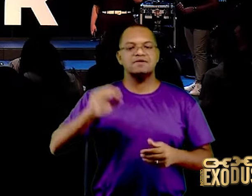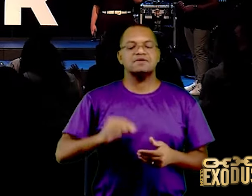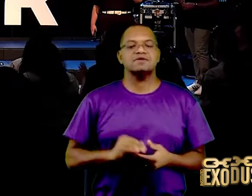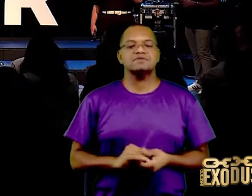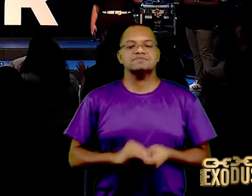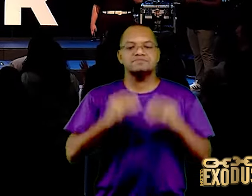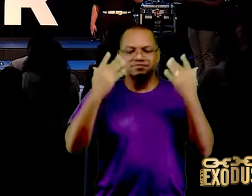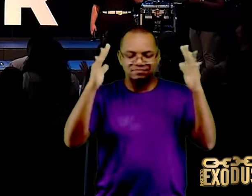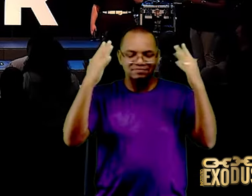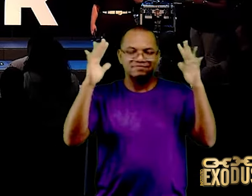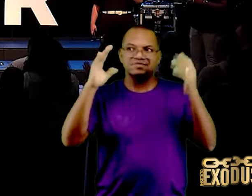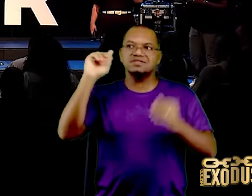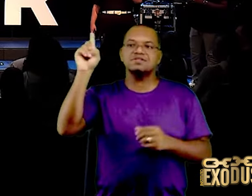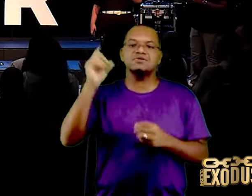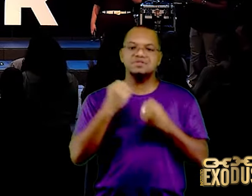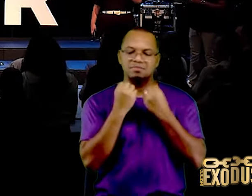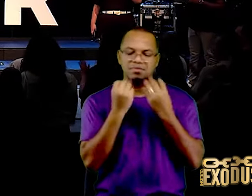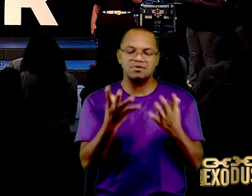Deus é bom,